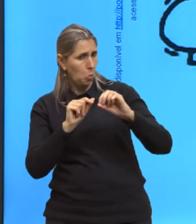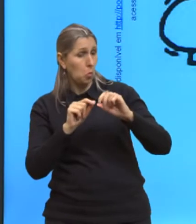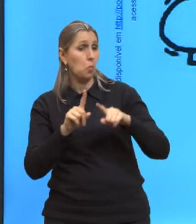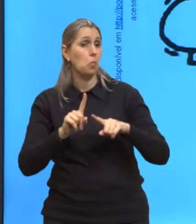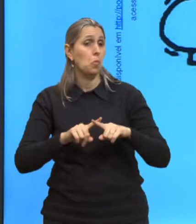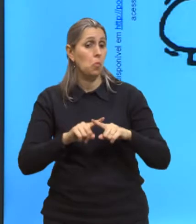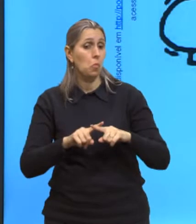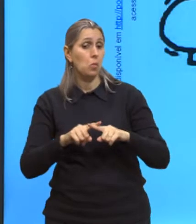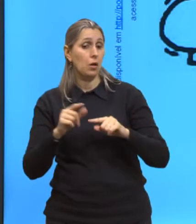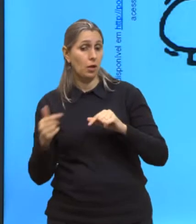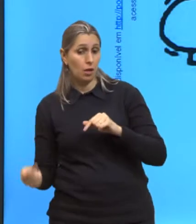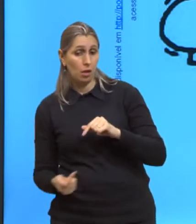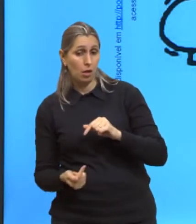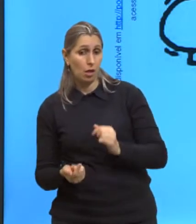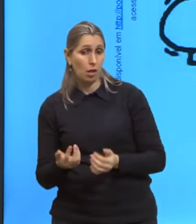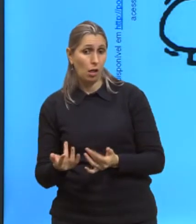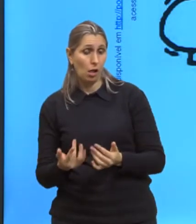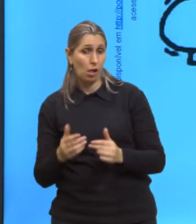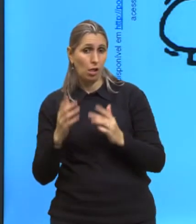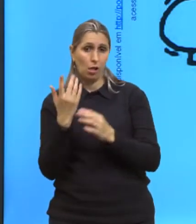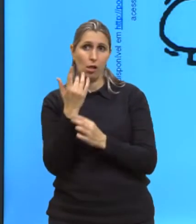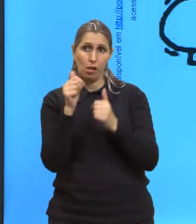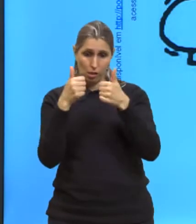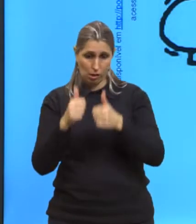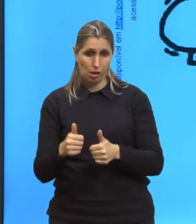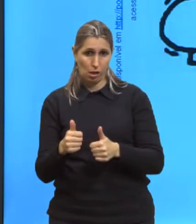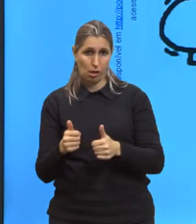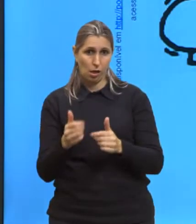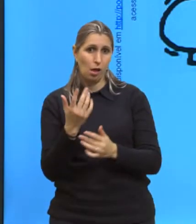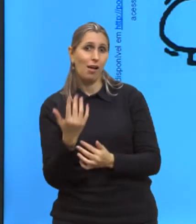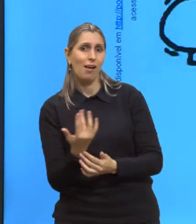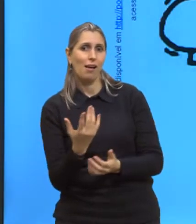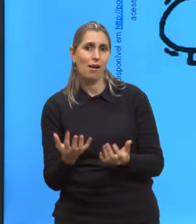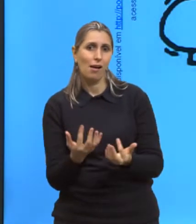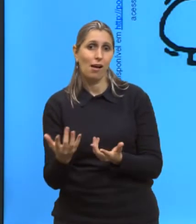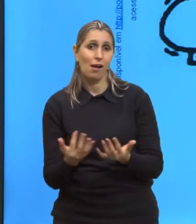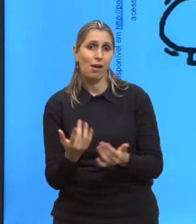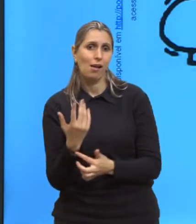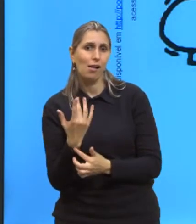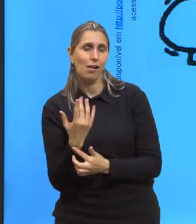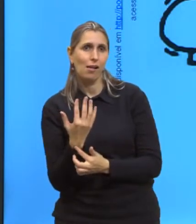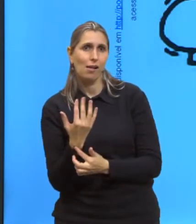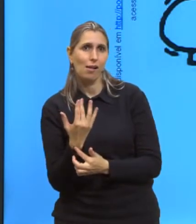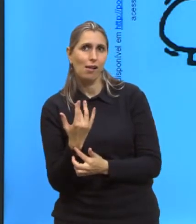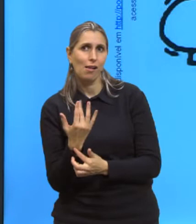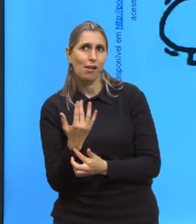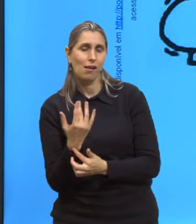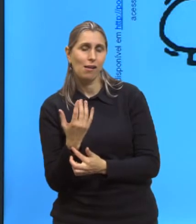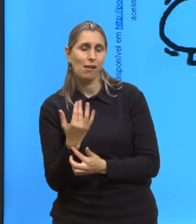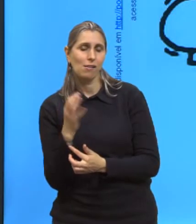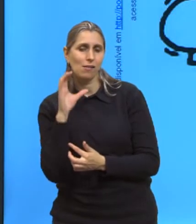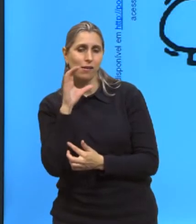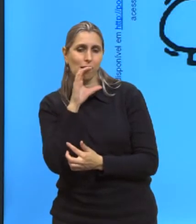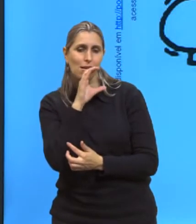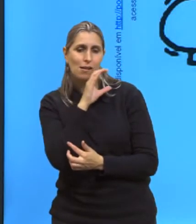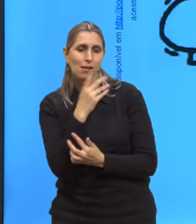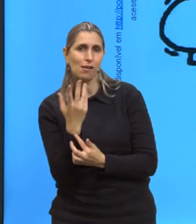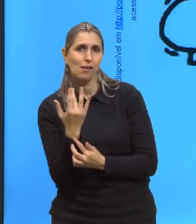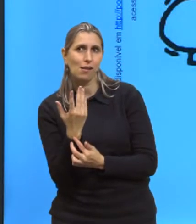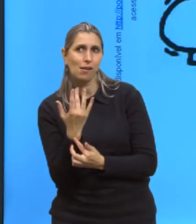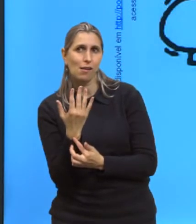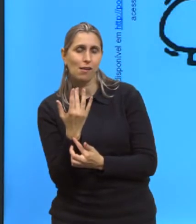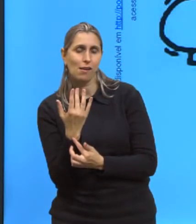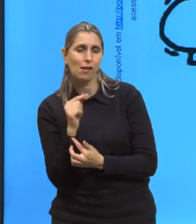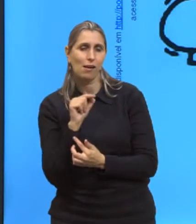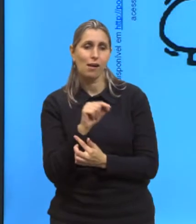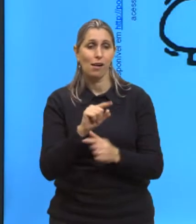está aqui embaixo, na figurinha do meio aqui, aquecendo com uma vela, se vocês conseguem enxergar aqui, é uma velinha, está